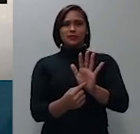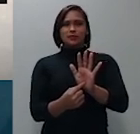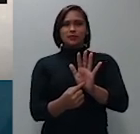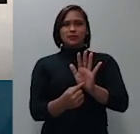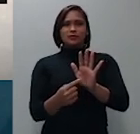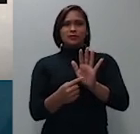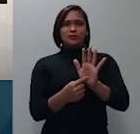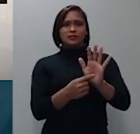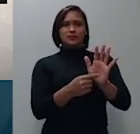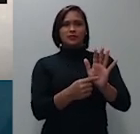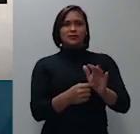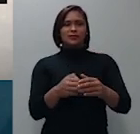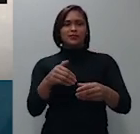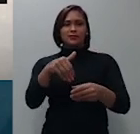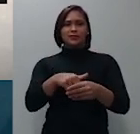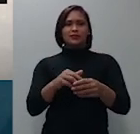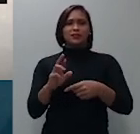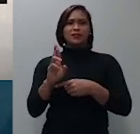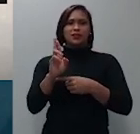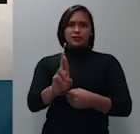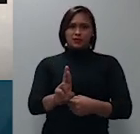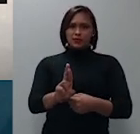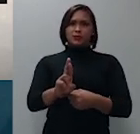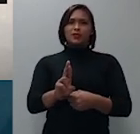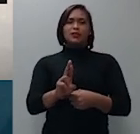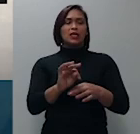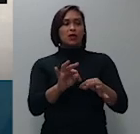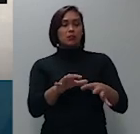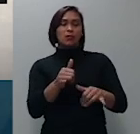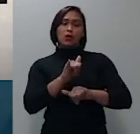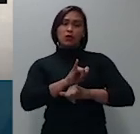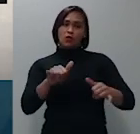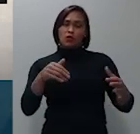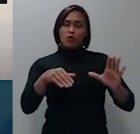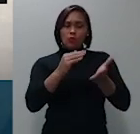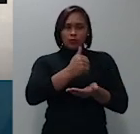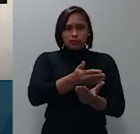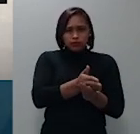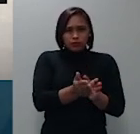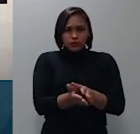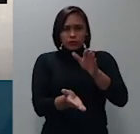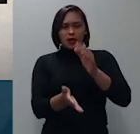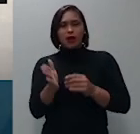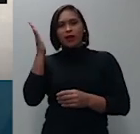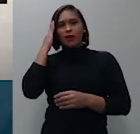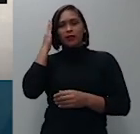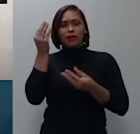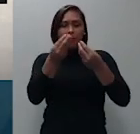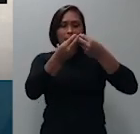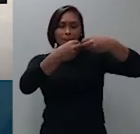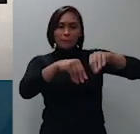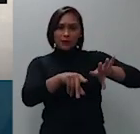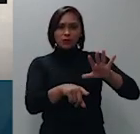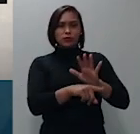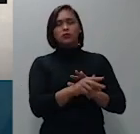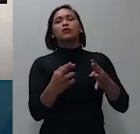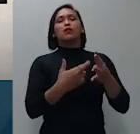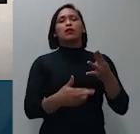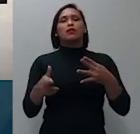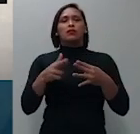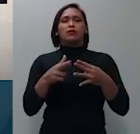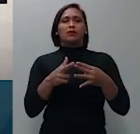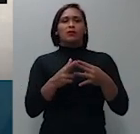do fato superveniente considerou-se prejudicado o recurso e